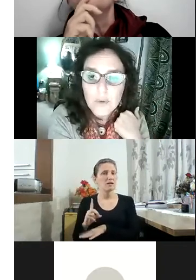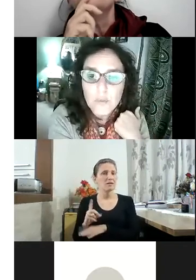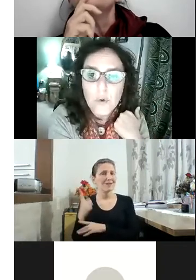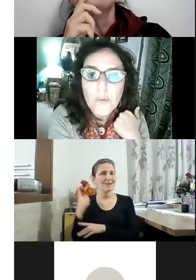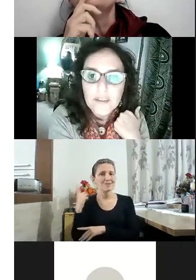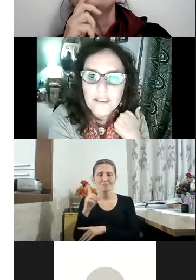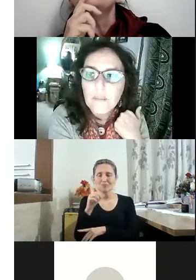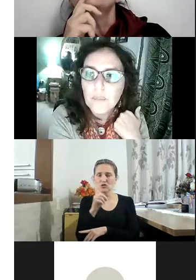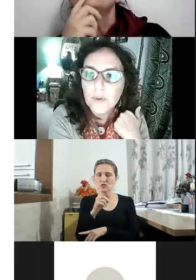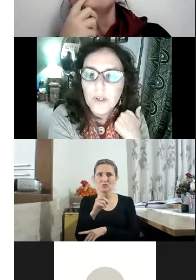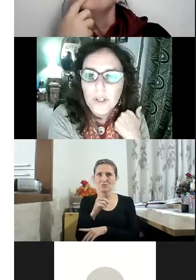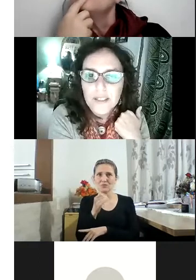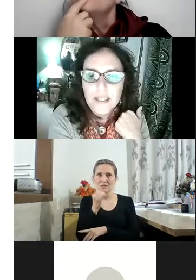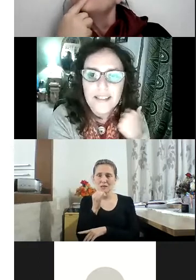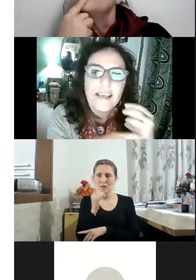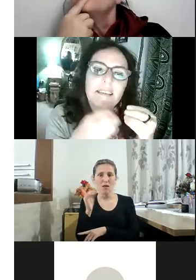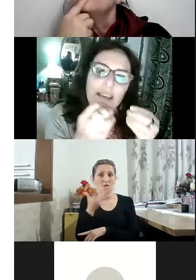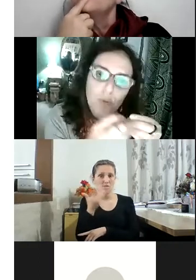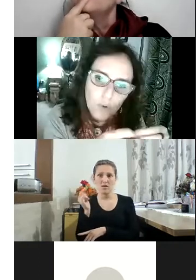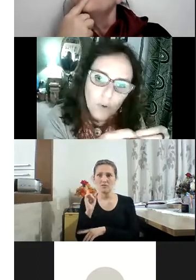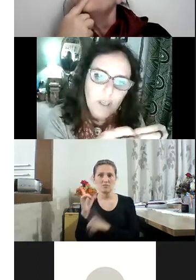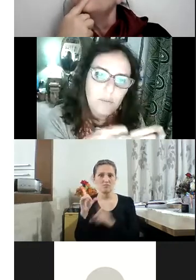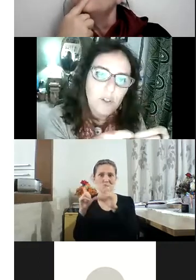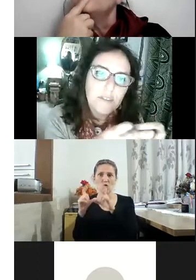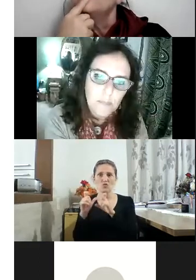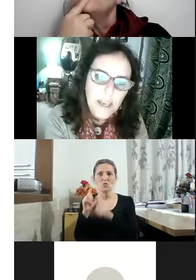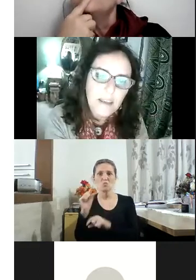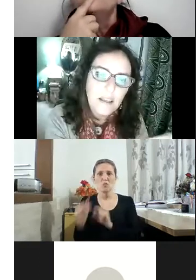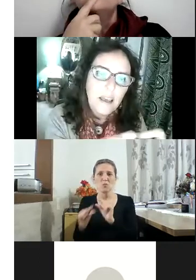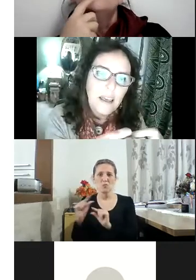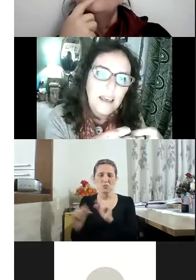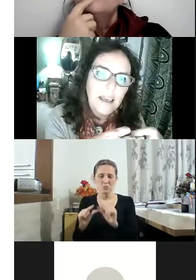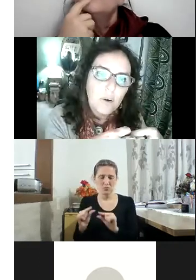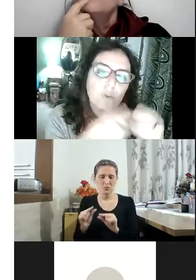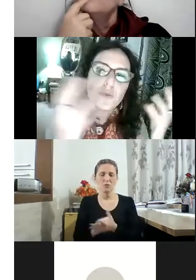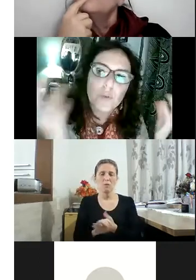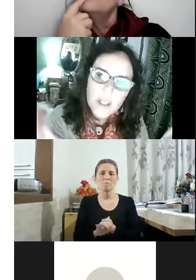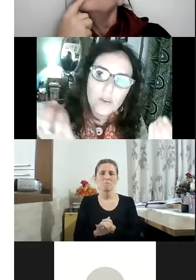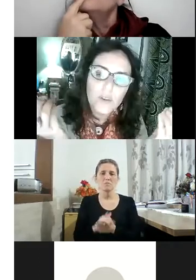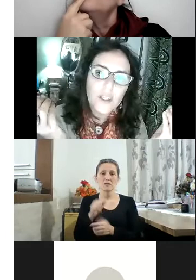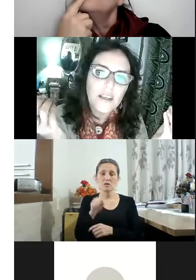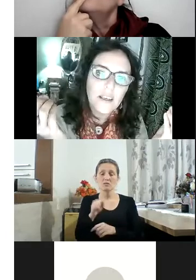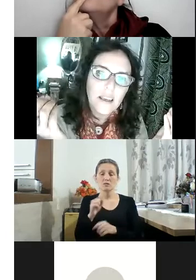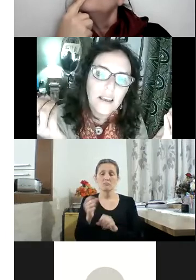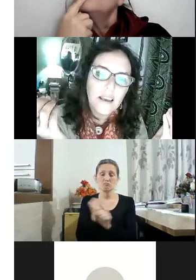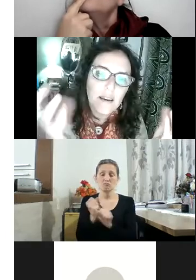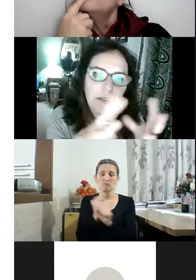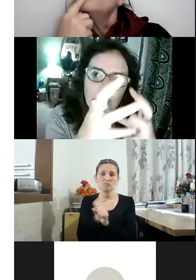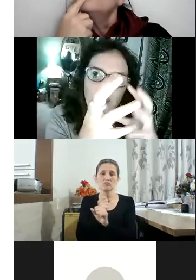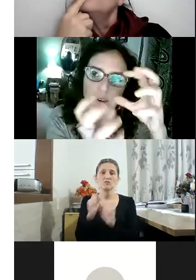esse livro é um bom exemplo desse autor, que é o Boris também, construindo e